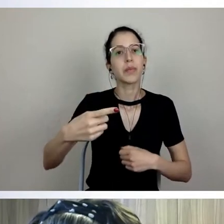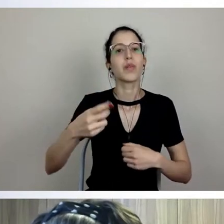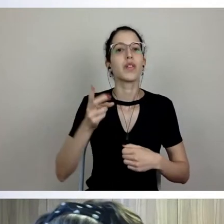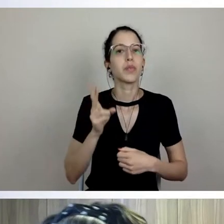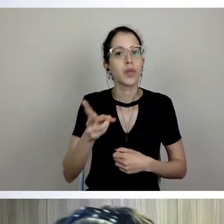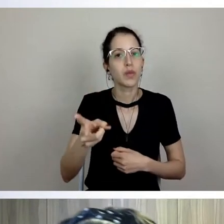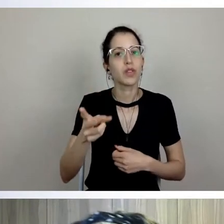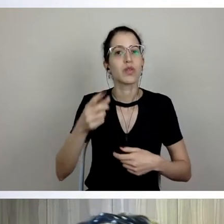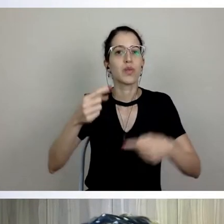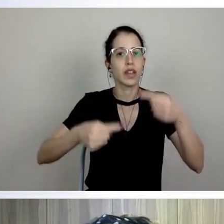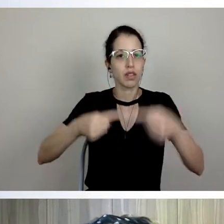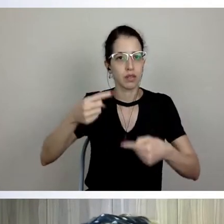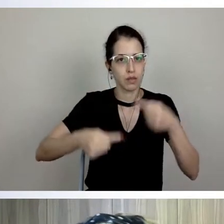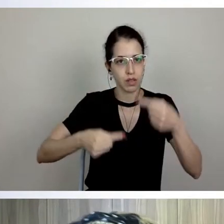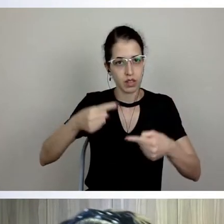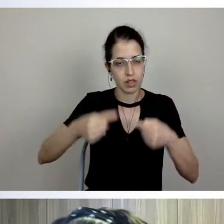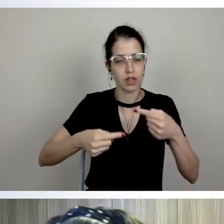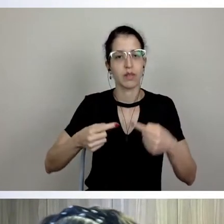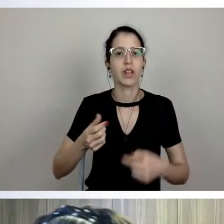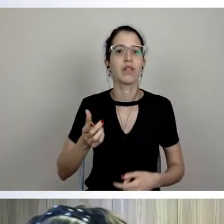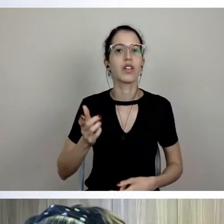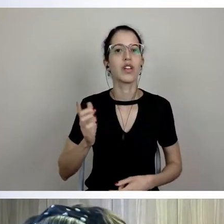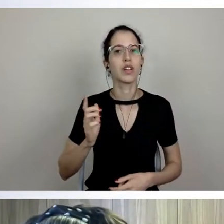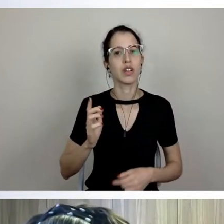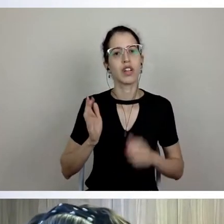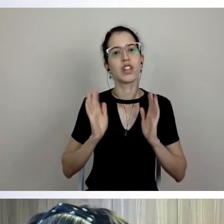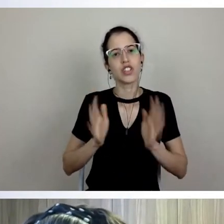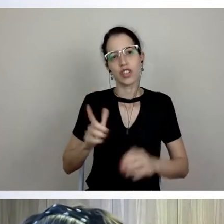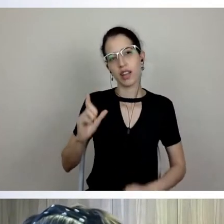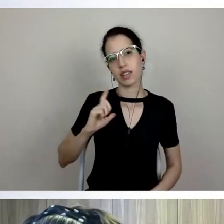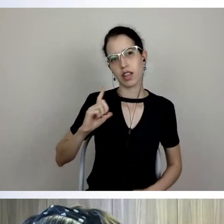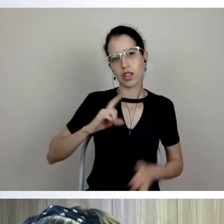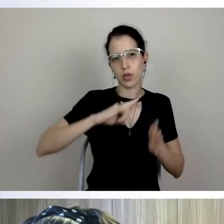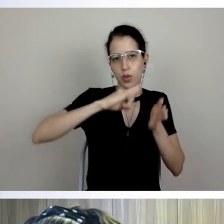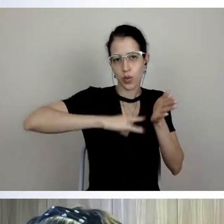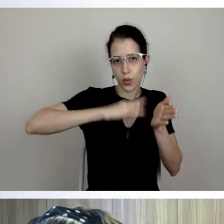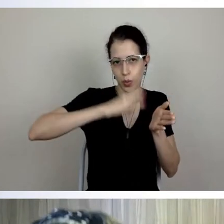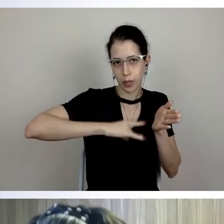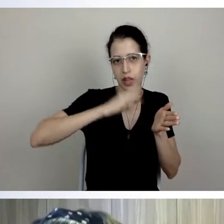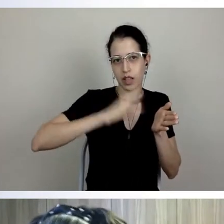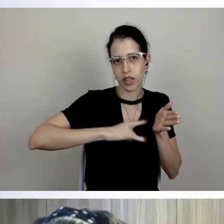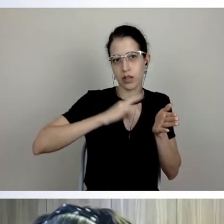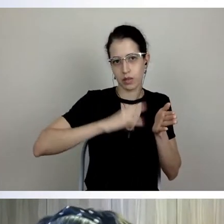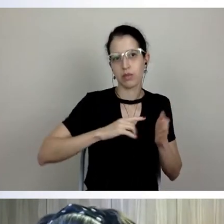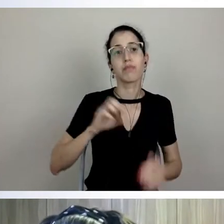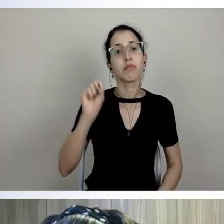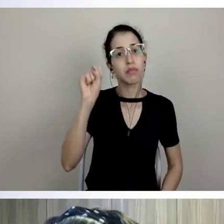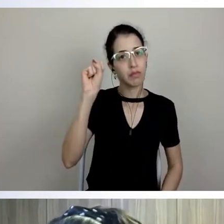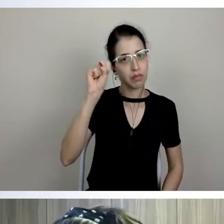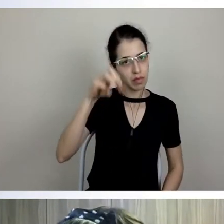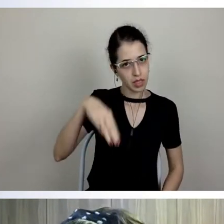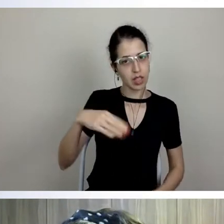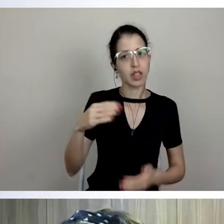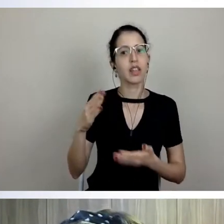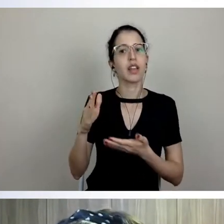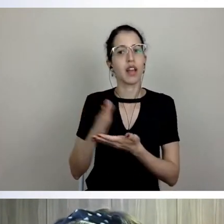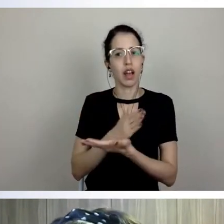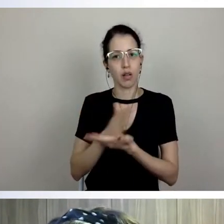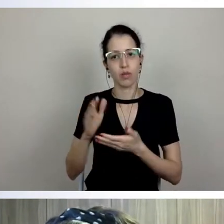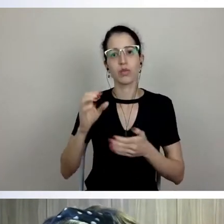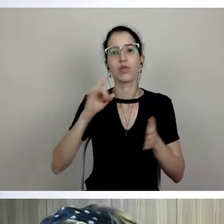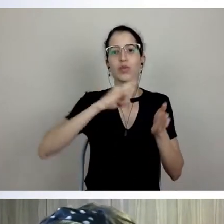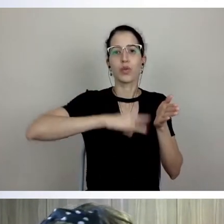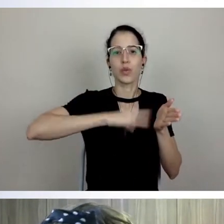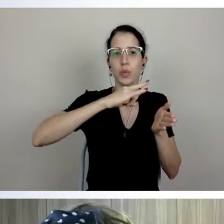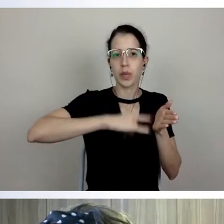nós já temos um documento, alguém comentou aí, cenário, sim, nós temos alguns documentos que acumularam